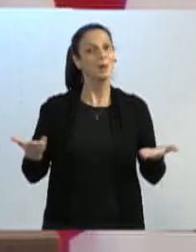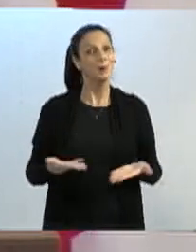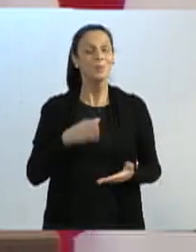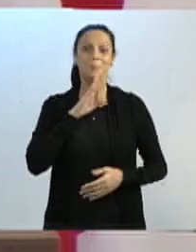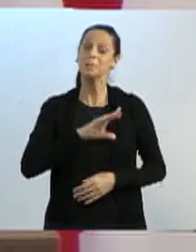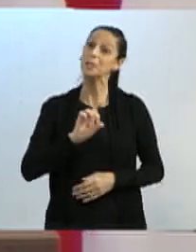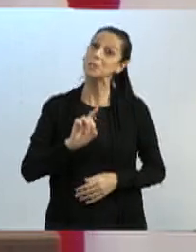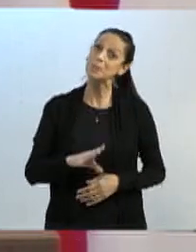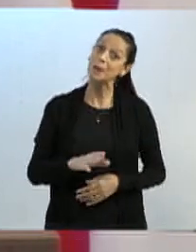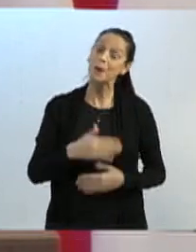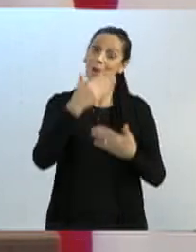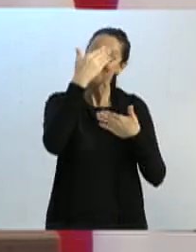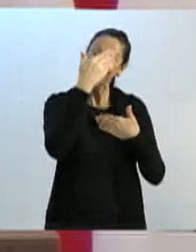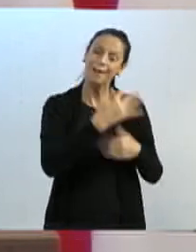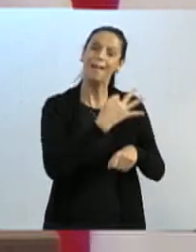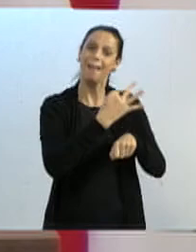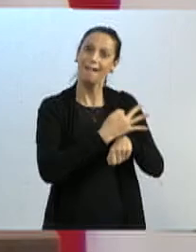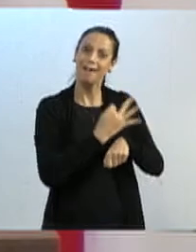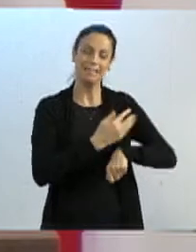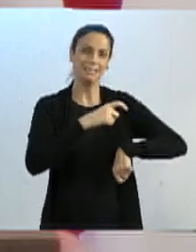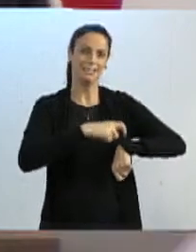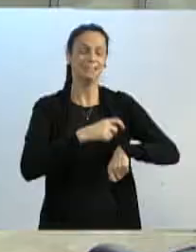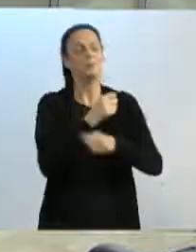Obrigado pela tolerância. Um abraço.